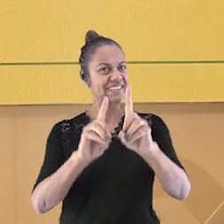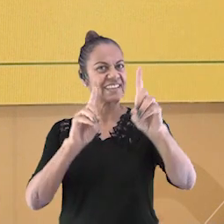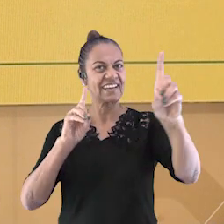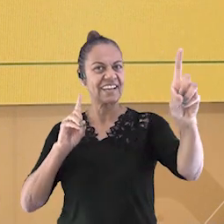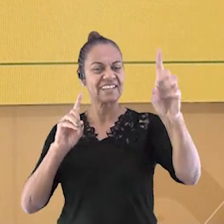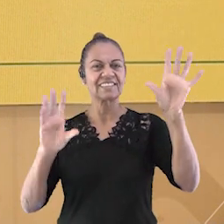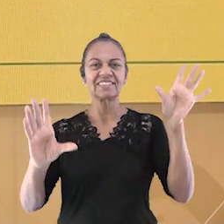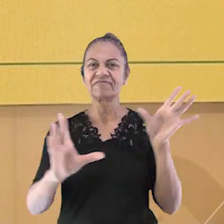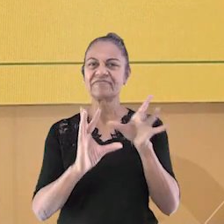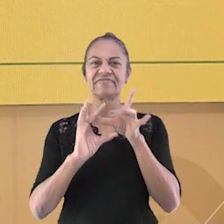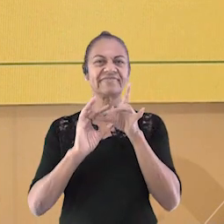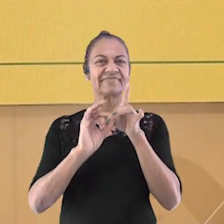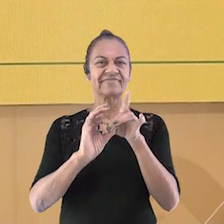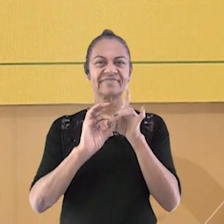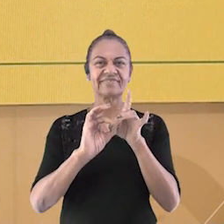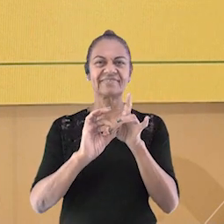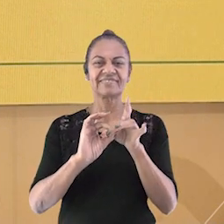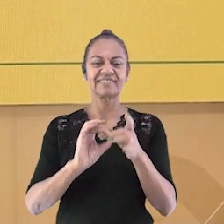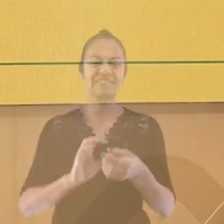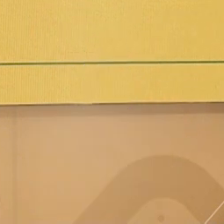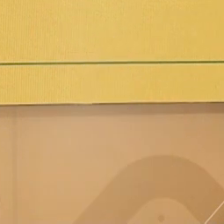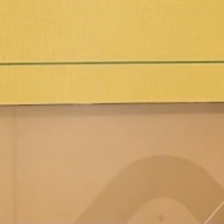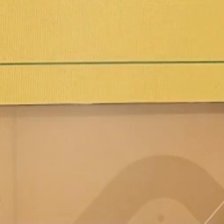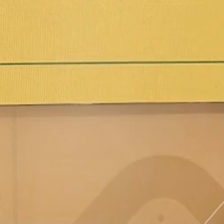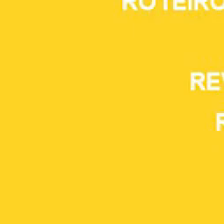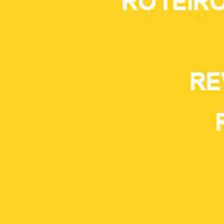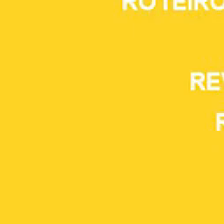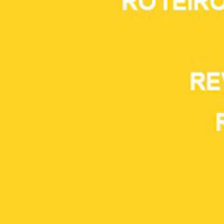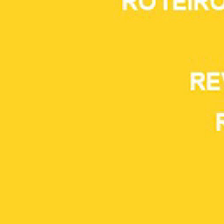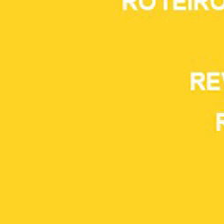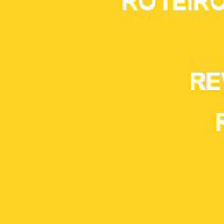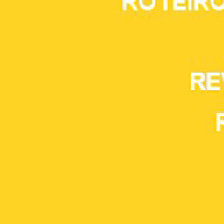esqueçam, mesmo distantes, estamos juntos!